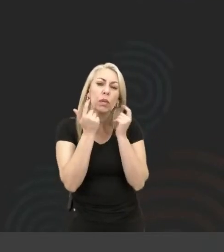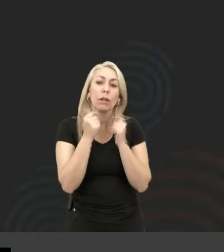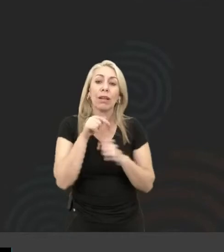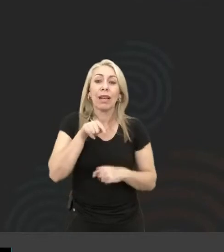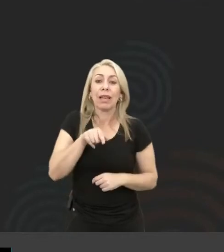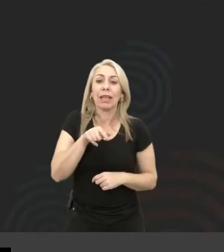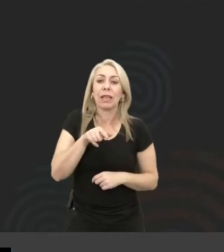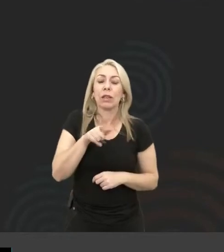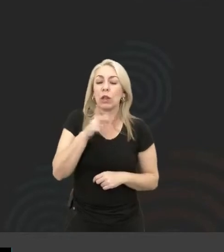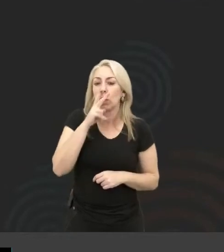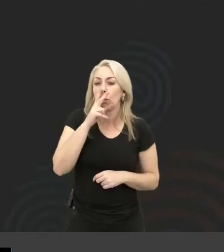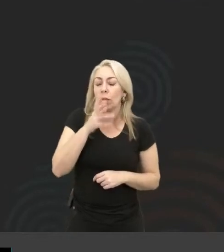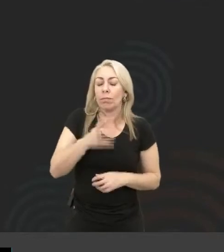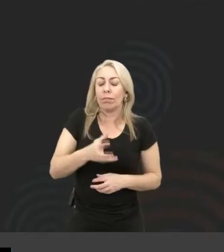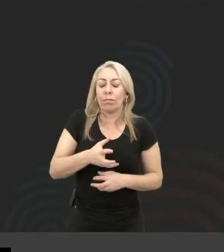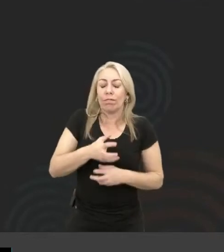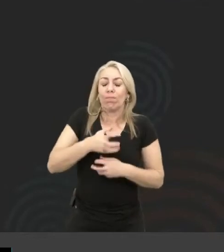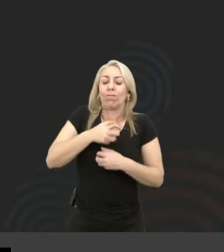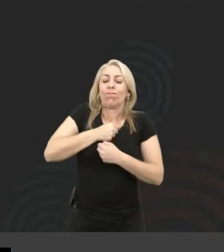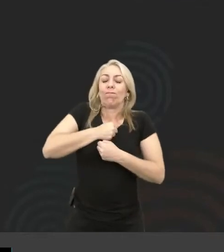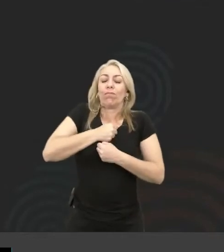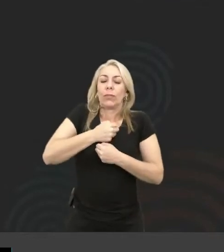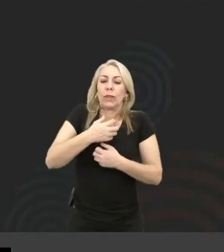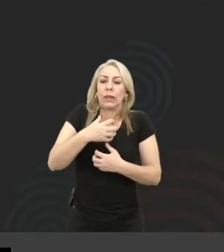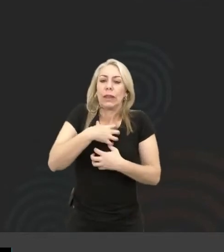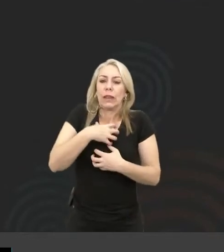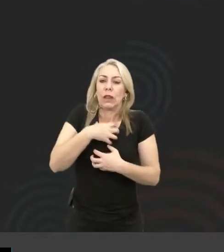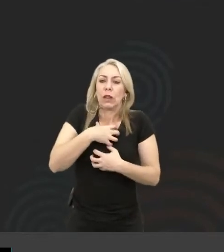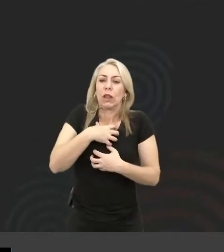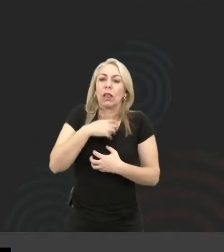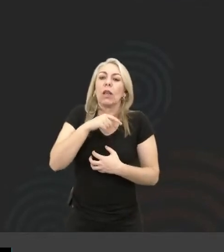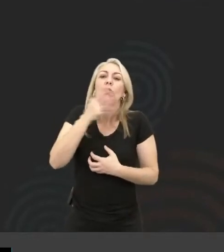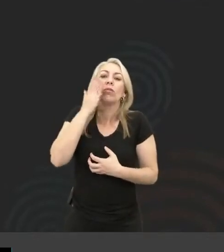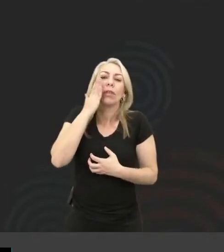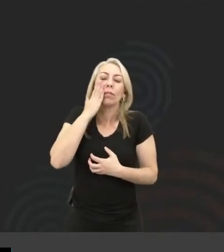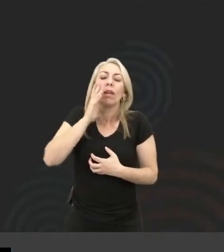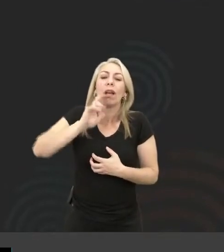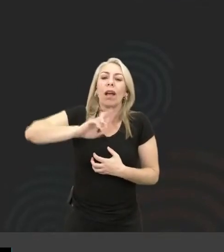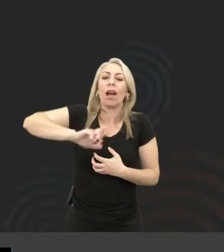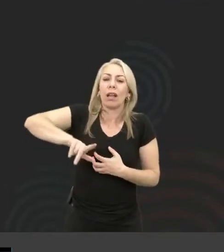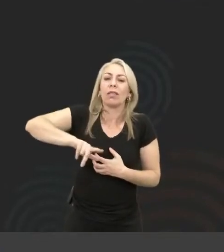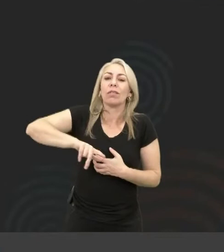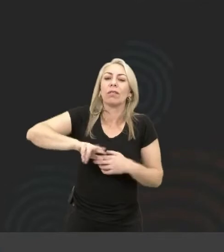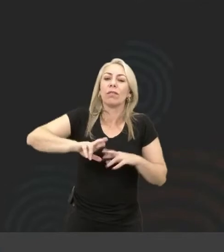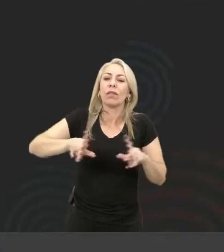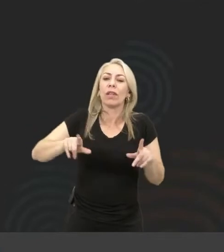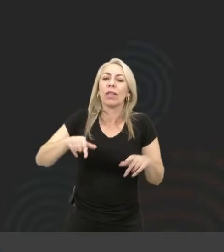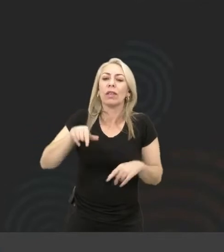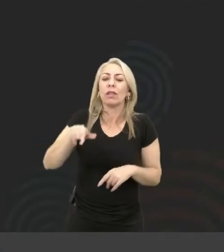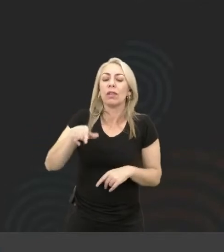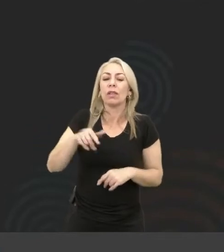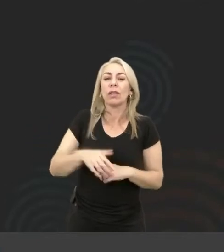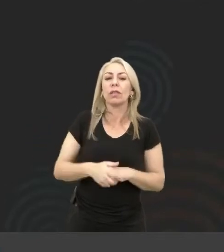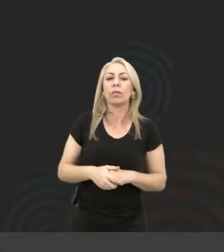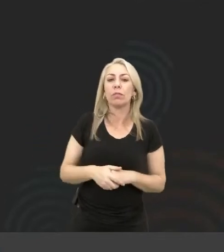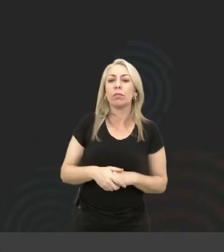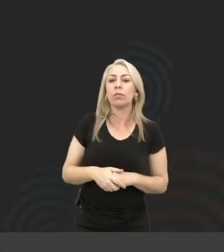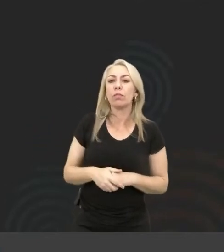Aquilo batia em mim de uma maneira que eu sabia que era diferente, que era uma, que era,